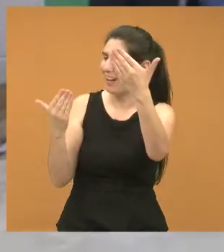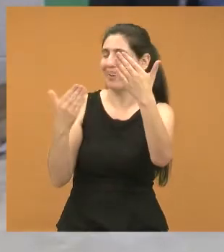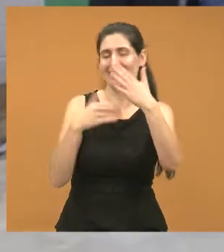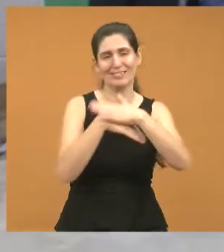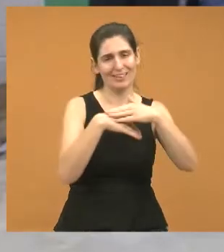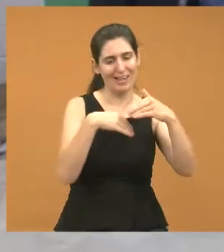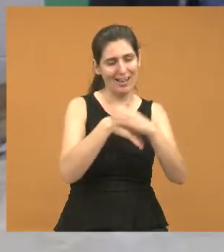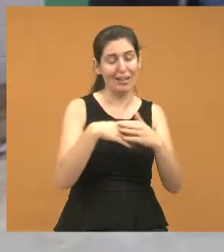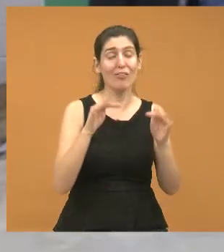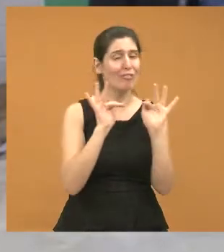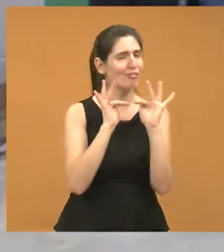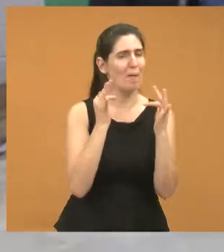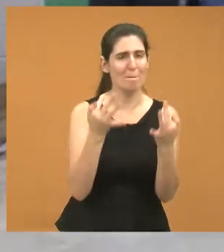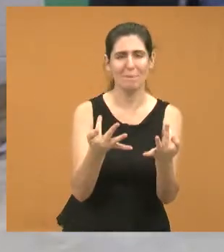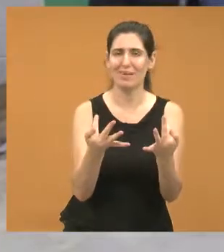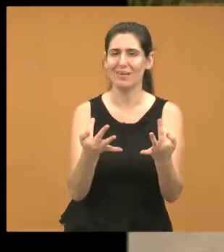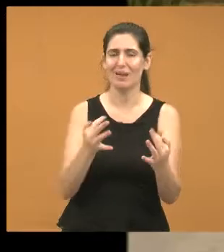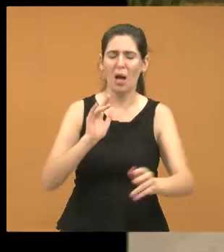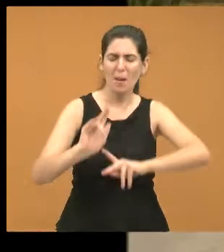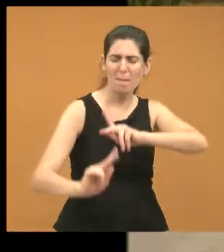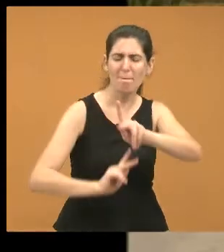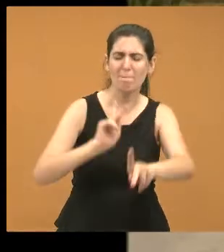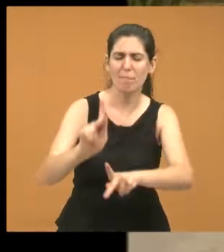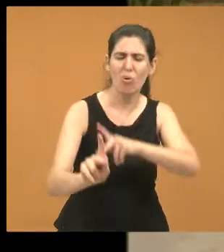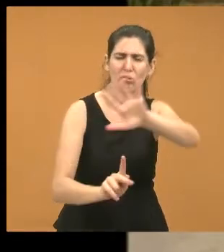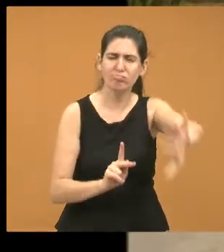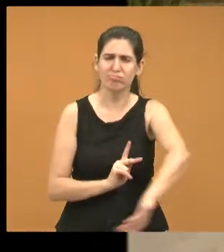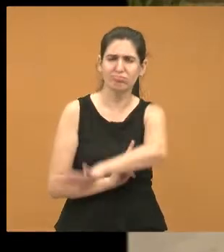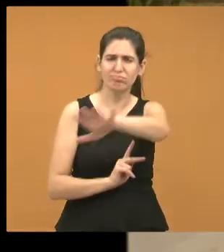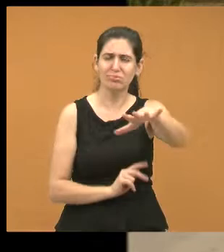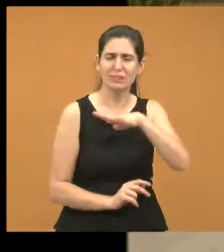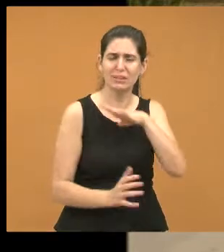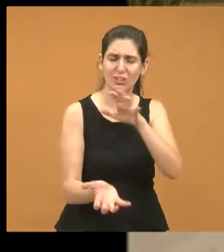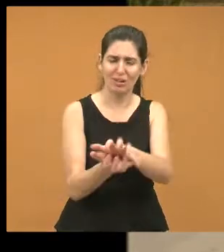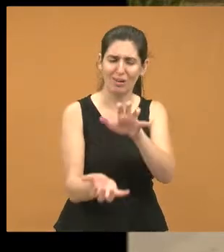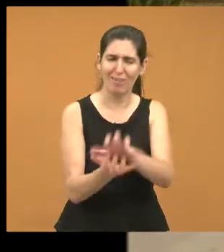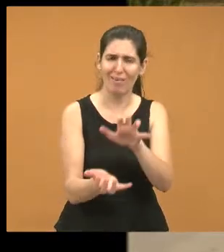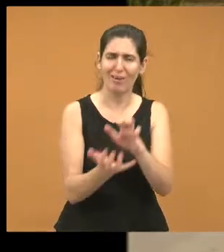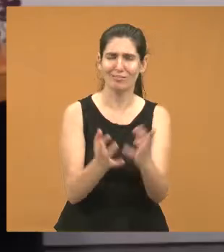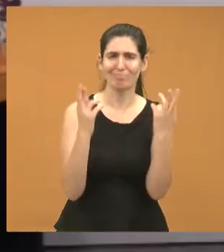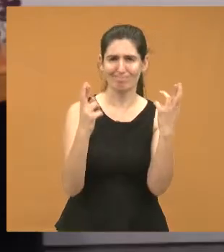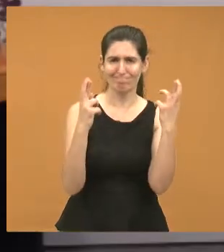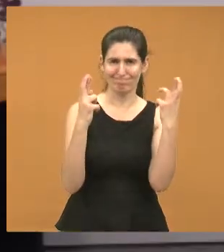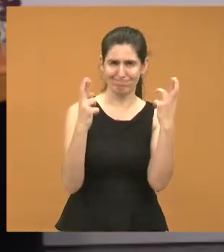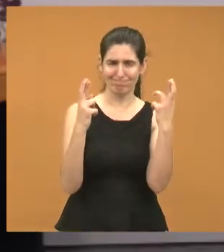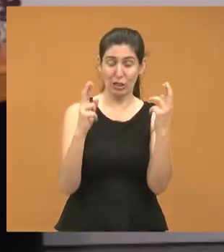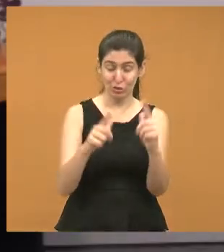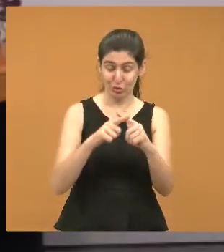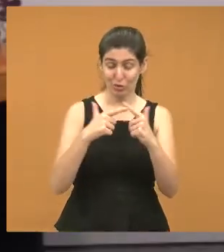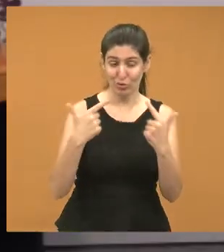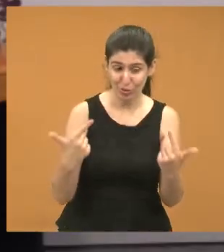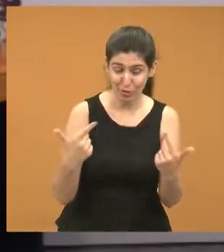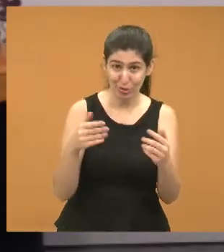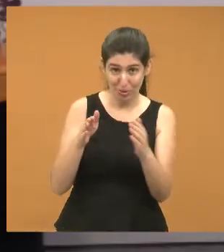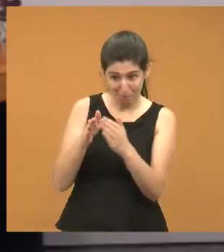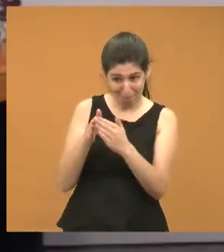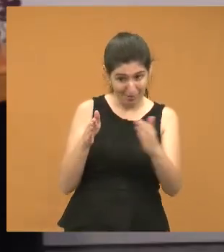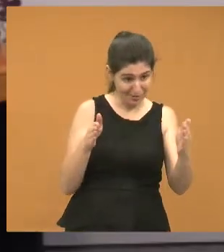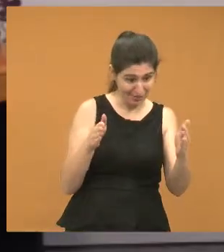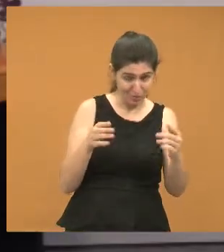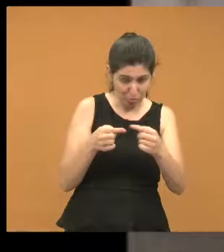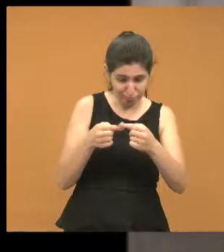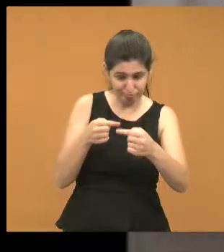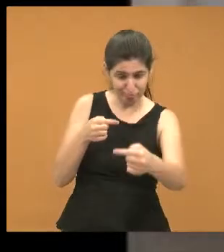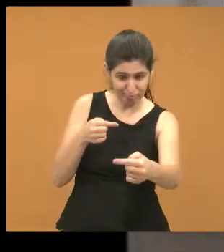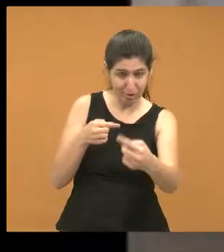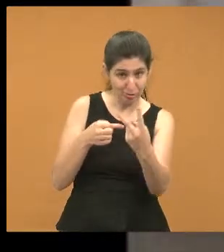Pessoas familiares e toda a população de Jacareí. Então, esperamos aí, se Deus quiser, nos dois anos que faltam, o restante que a